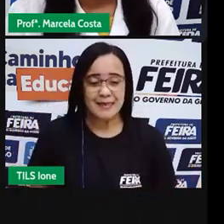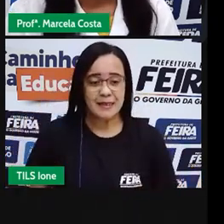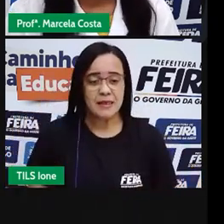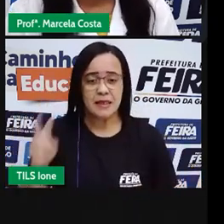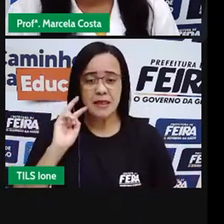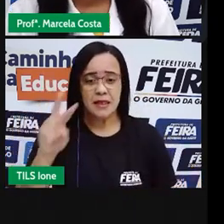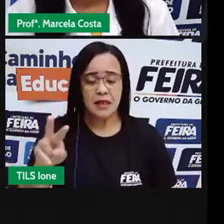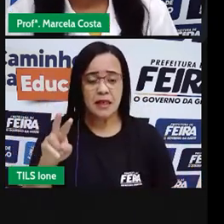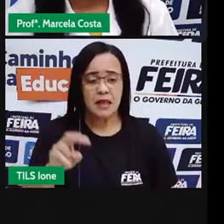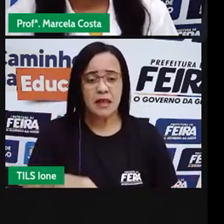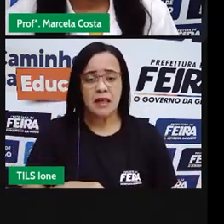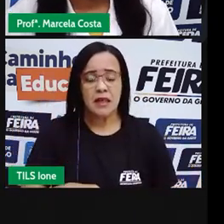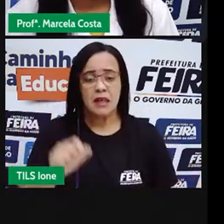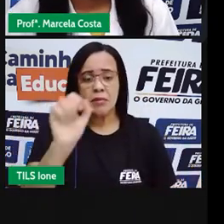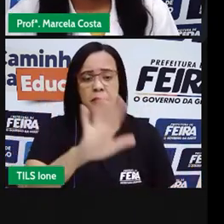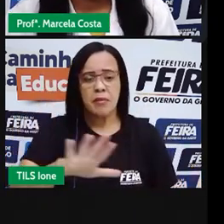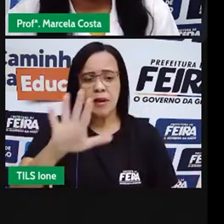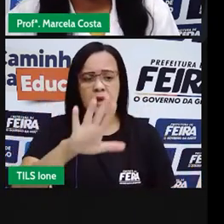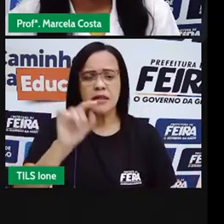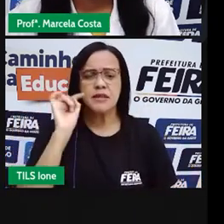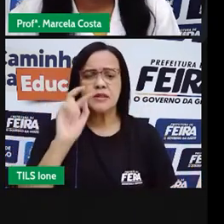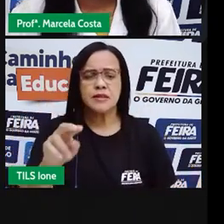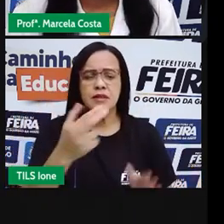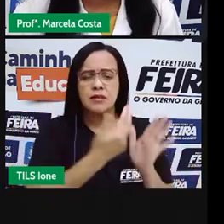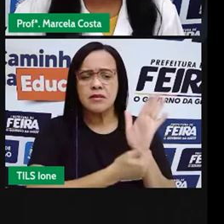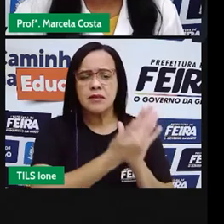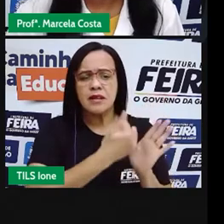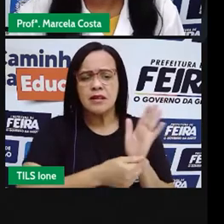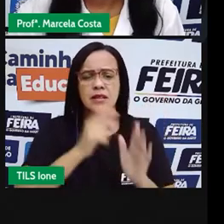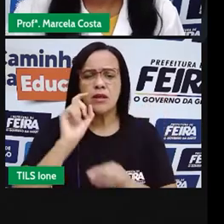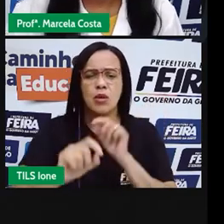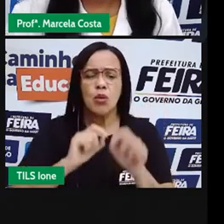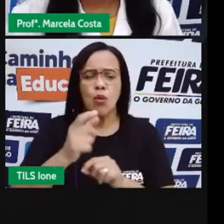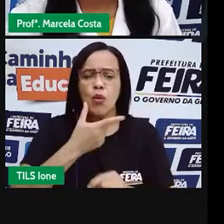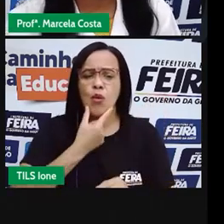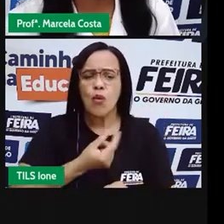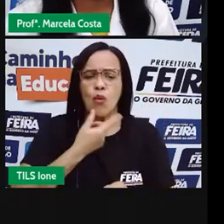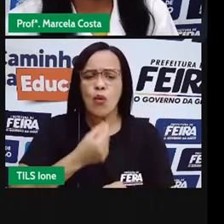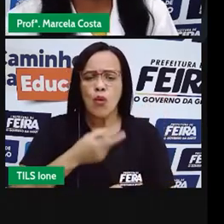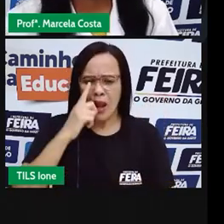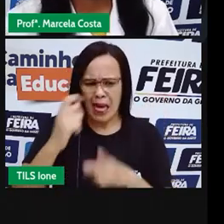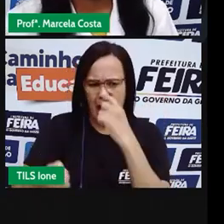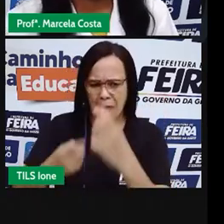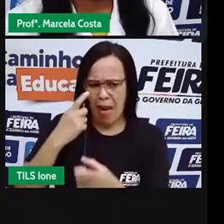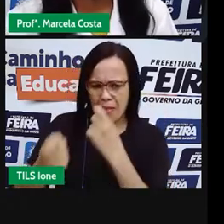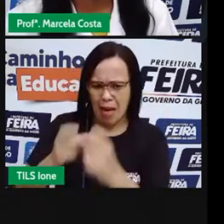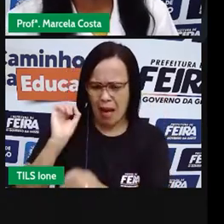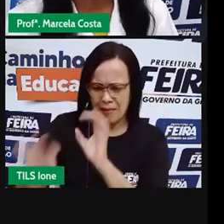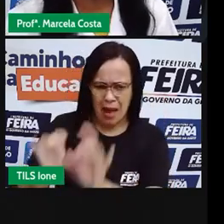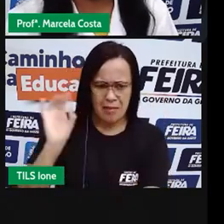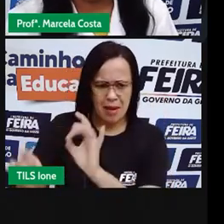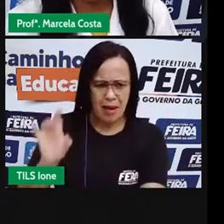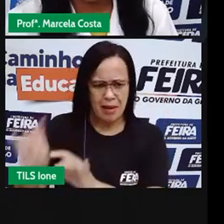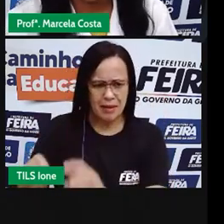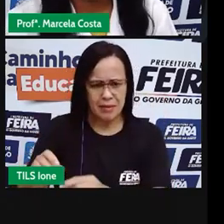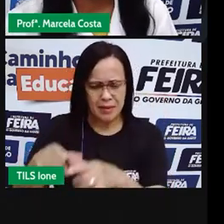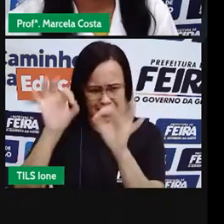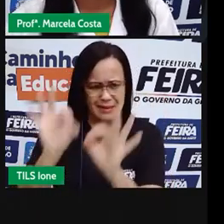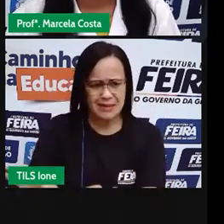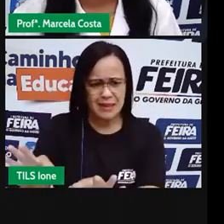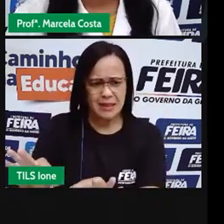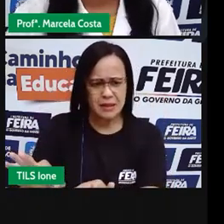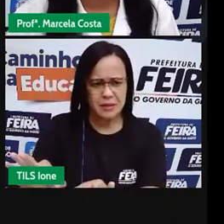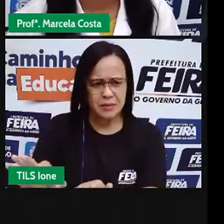o menino está jogando lixo no chão, não é isso? Jogar lixo no chão é uma atitude correta?